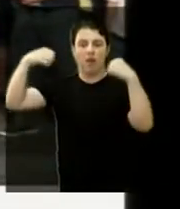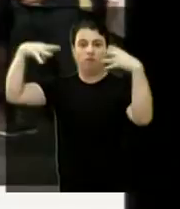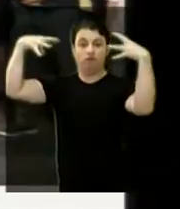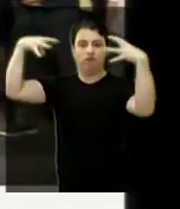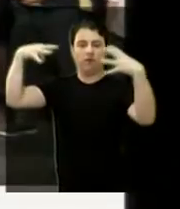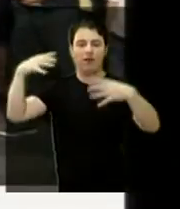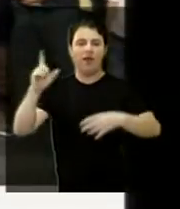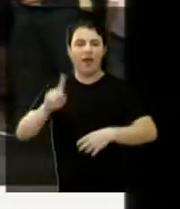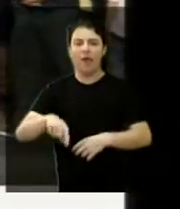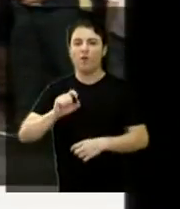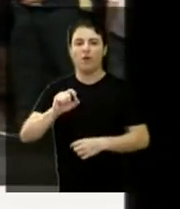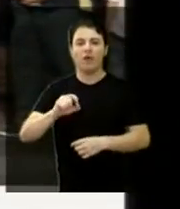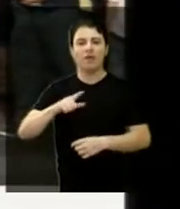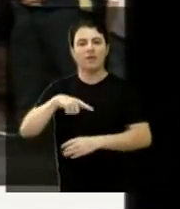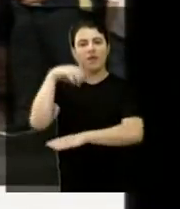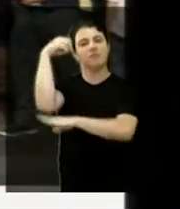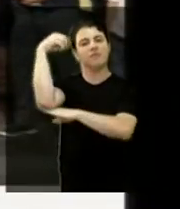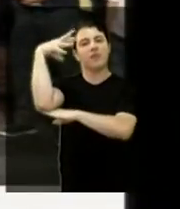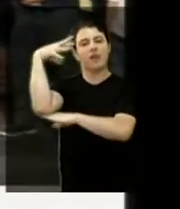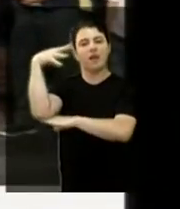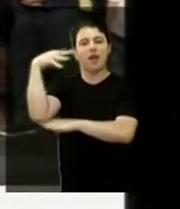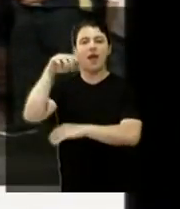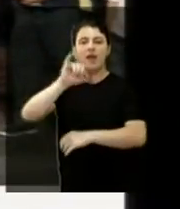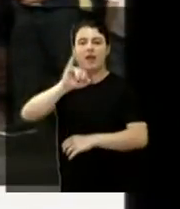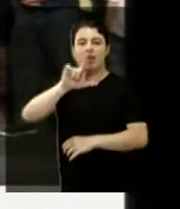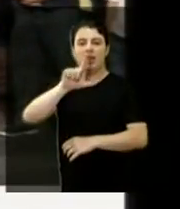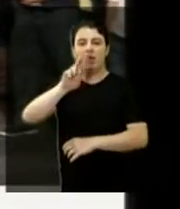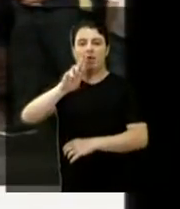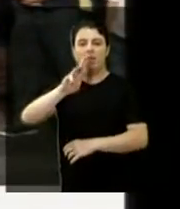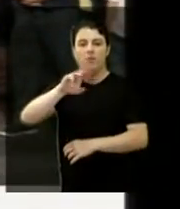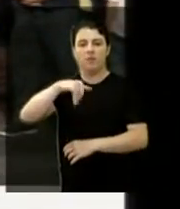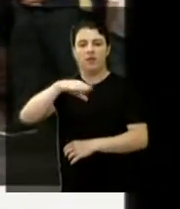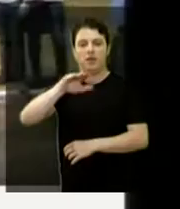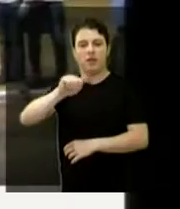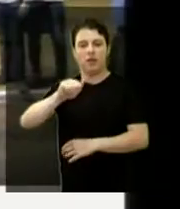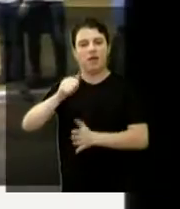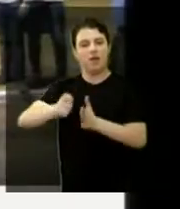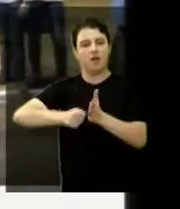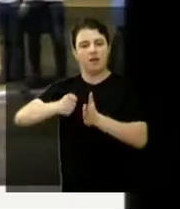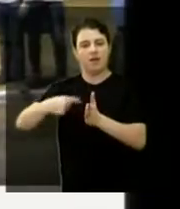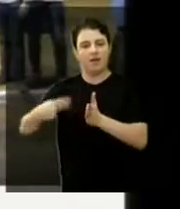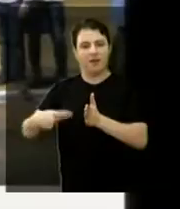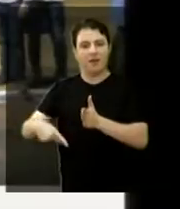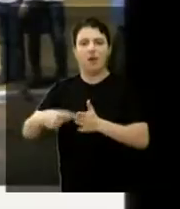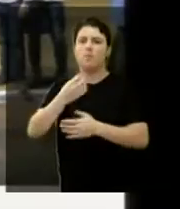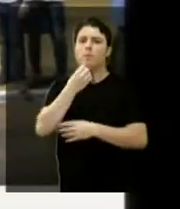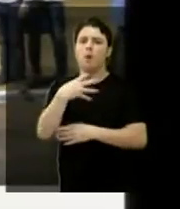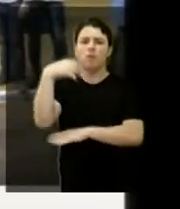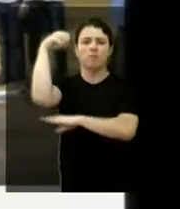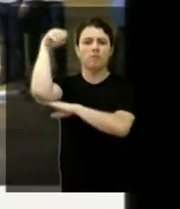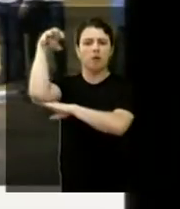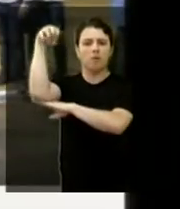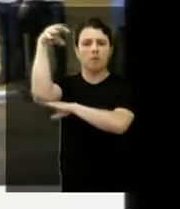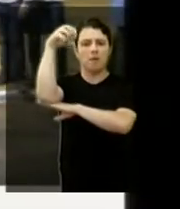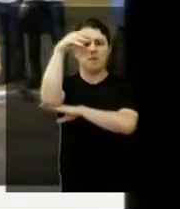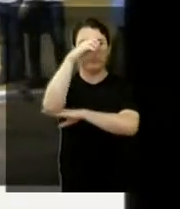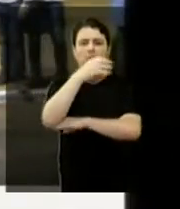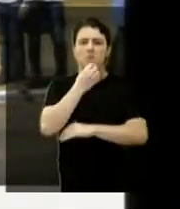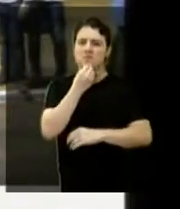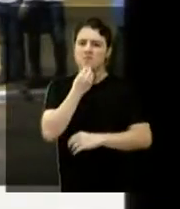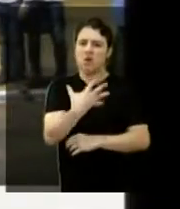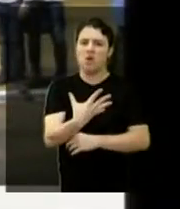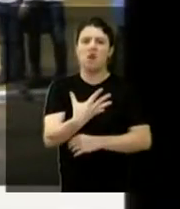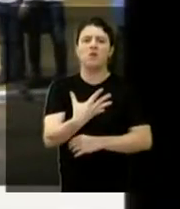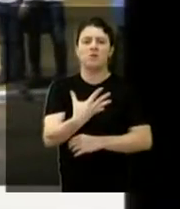programa, Ilumina Araraquara, Oxalá que todas as praças nossas pudessem ser dessa forma. Bem iluminada, com condições nenhuma